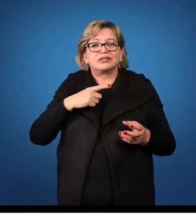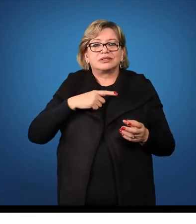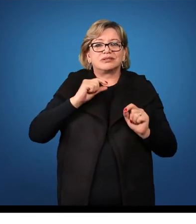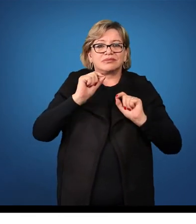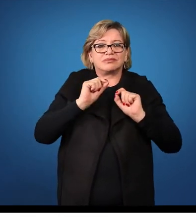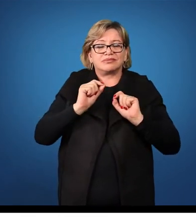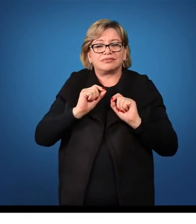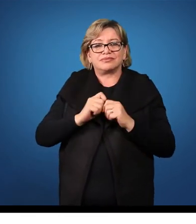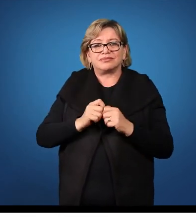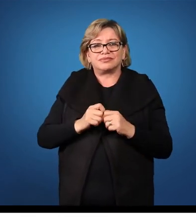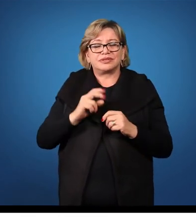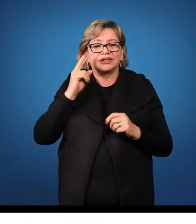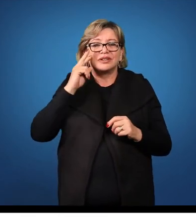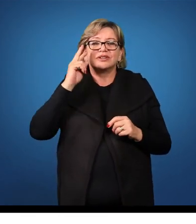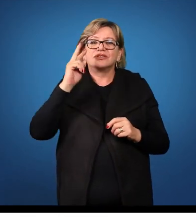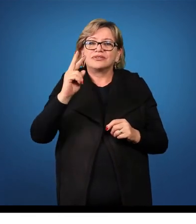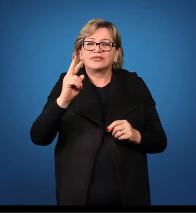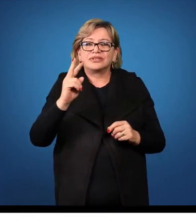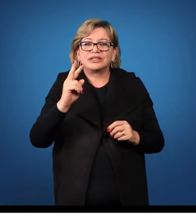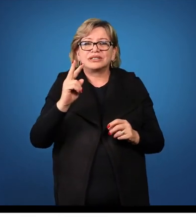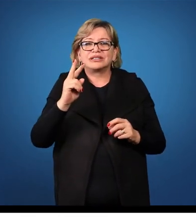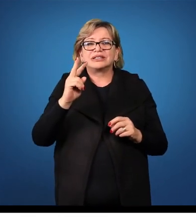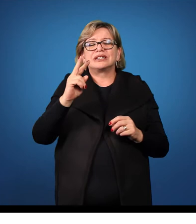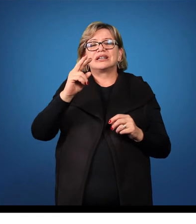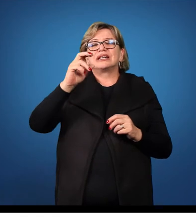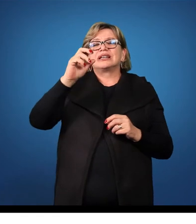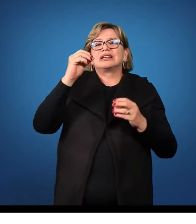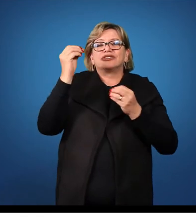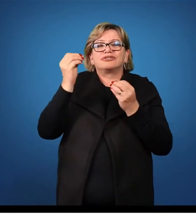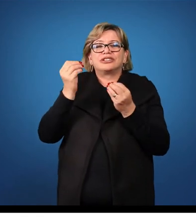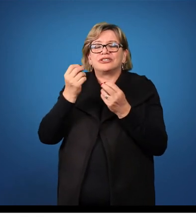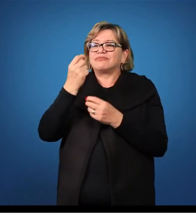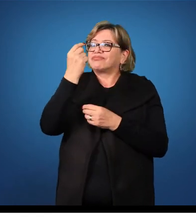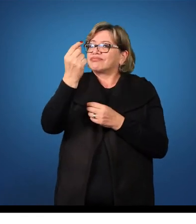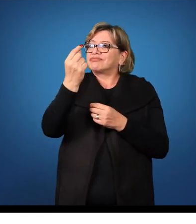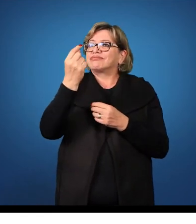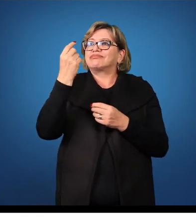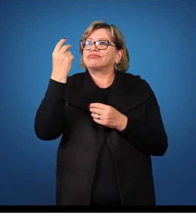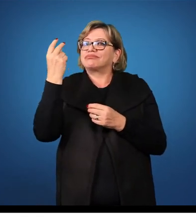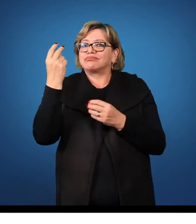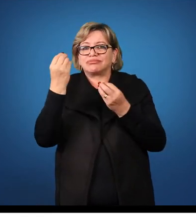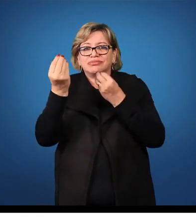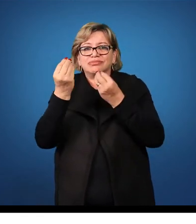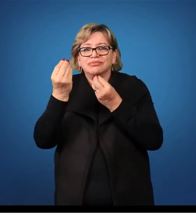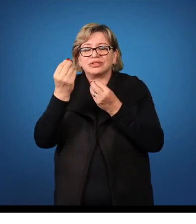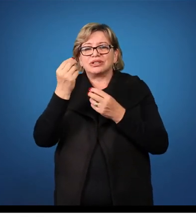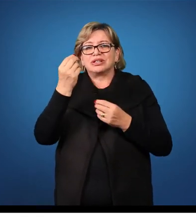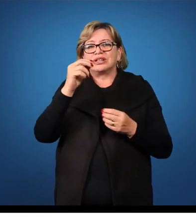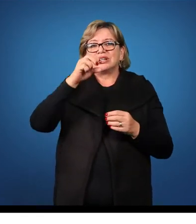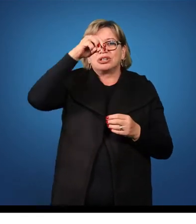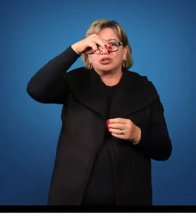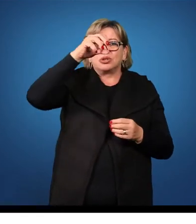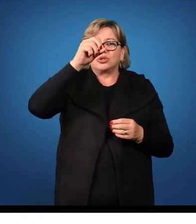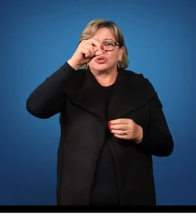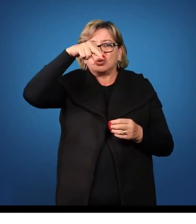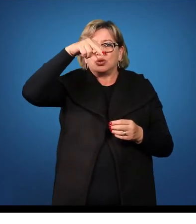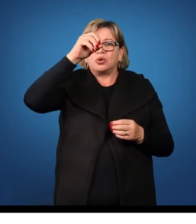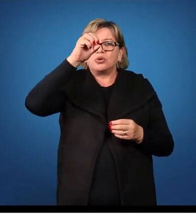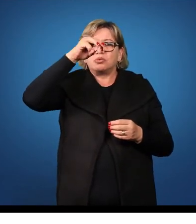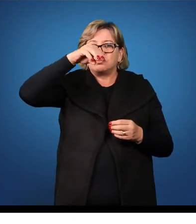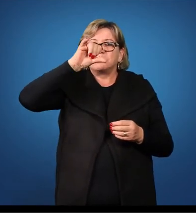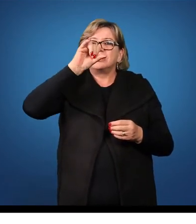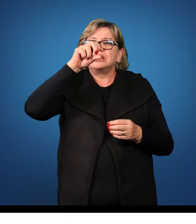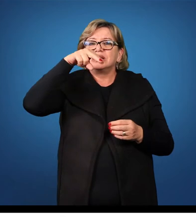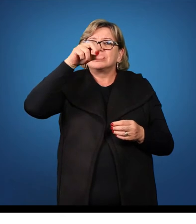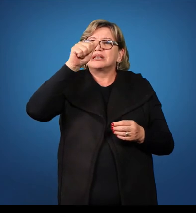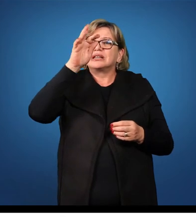No genitivo, CERMONES. Se fôssemos separar, temos CERMO,